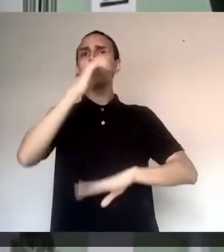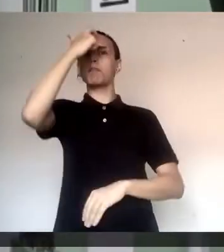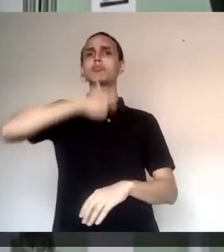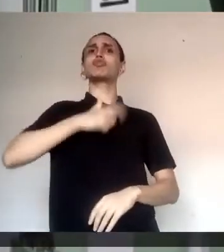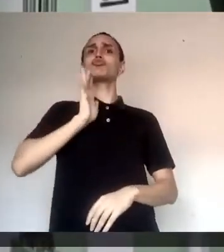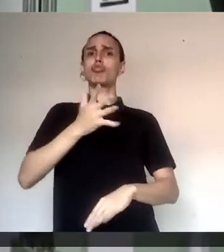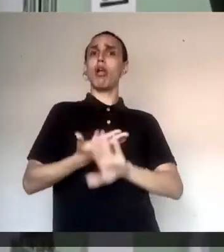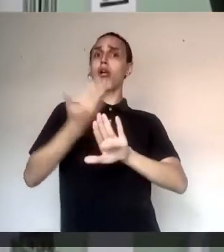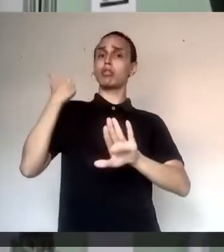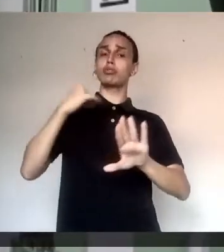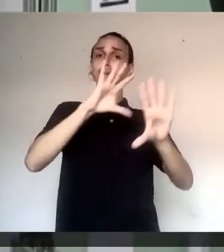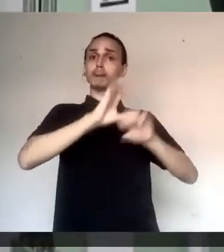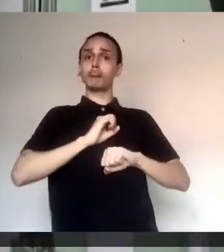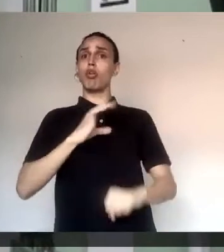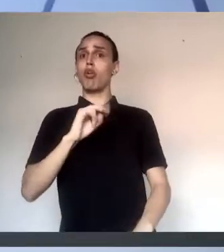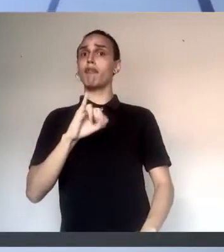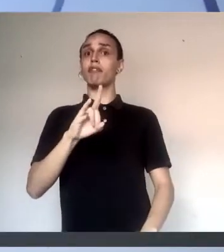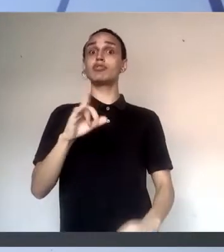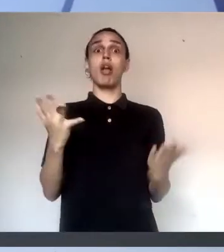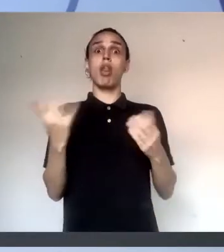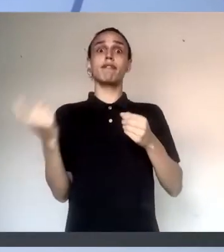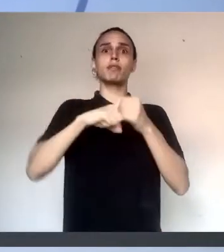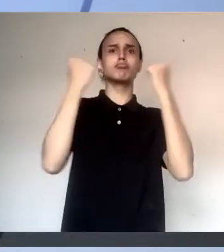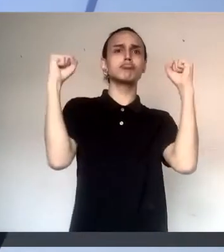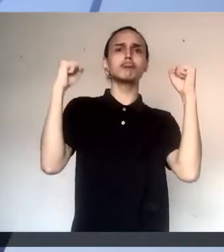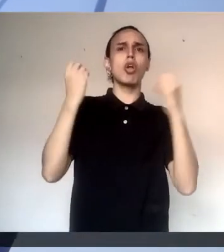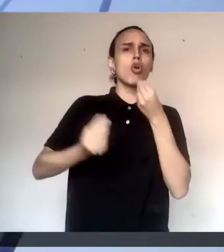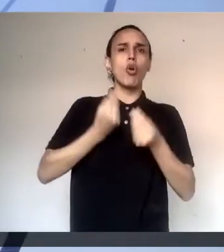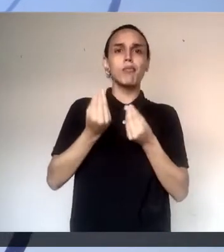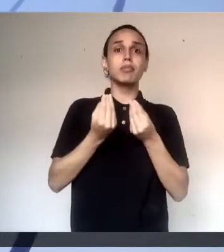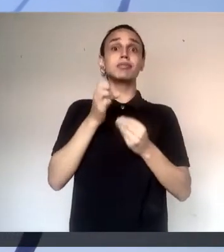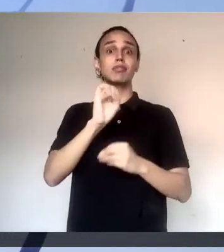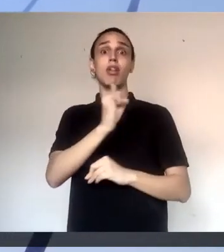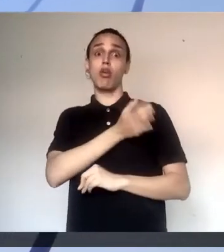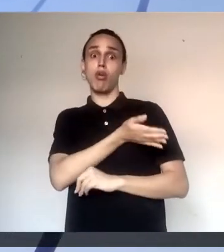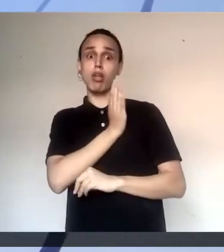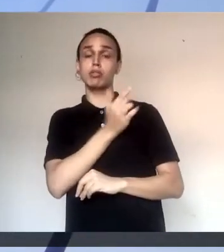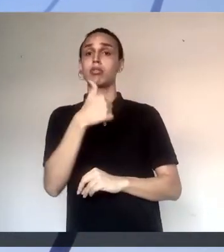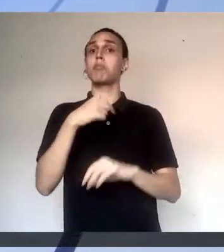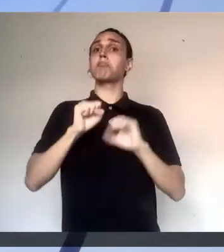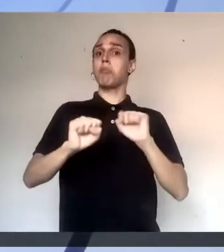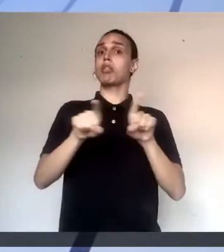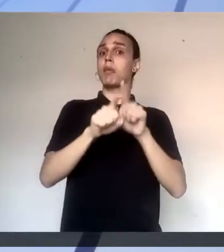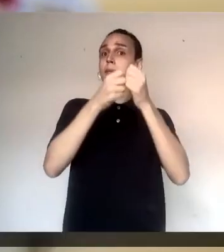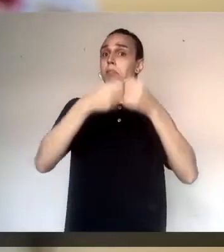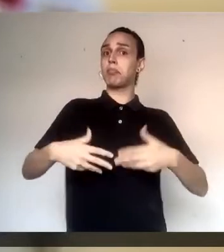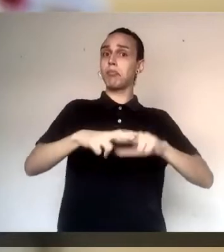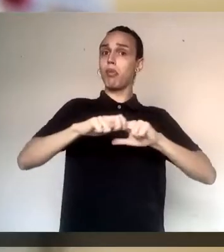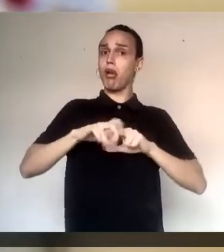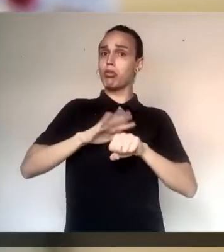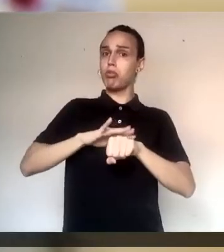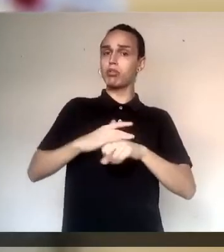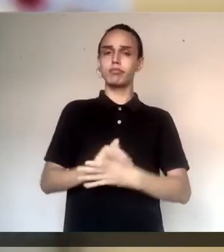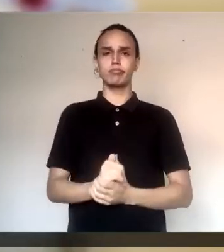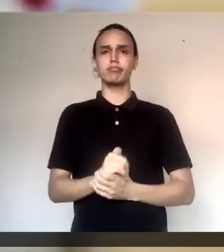tiveram Covid-19 devem ter no retorno à prática esportiva, considerando que o músculo do coração também pode